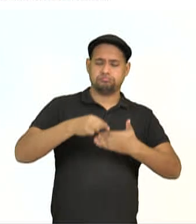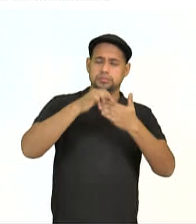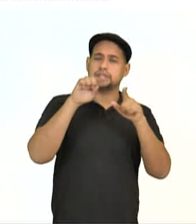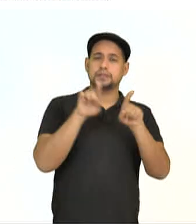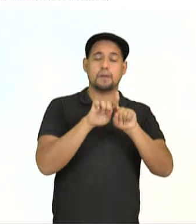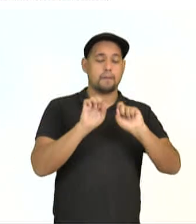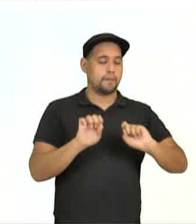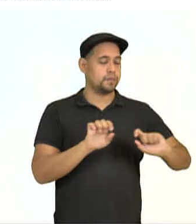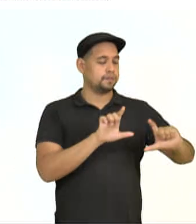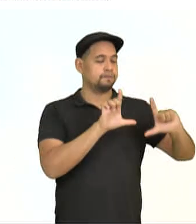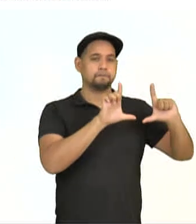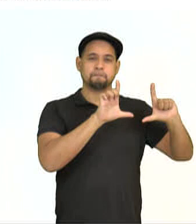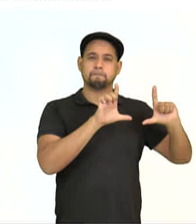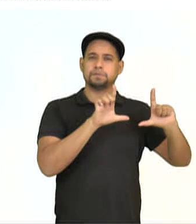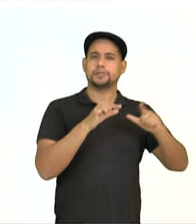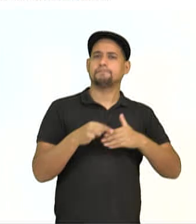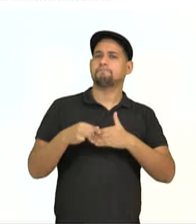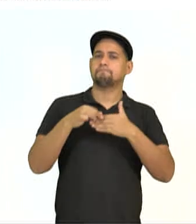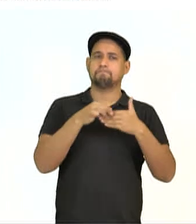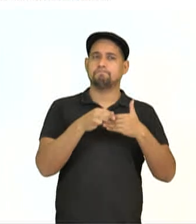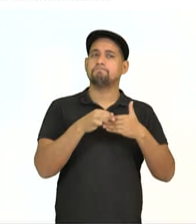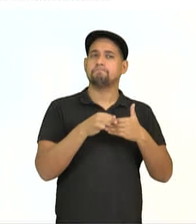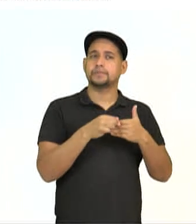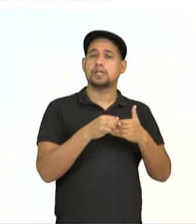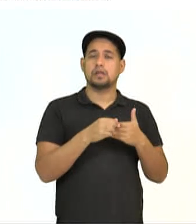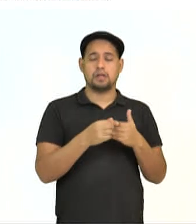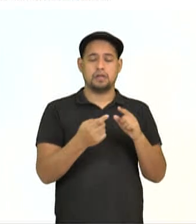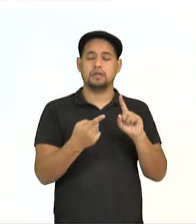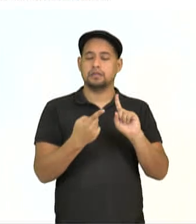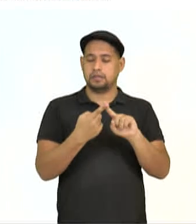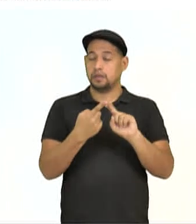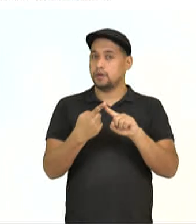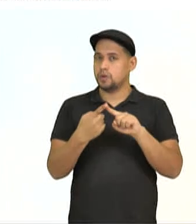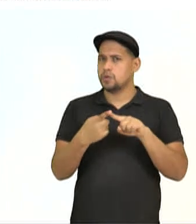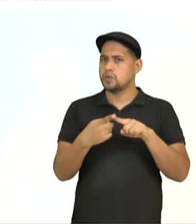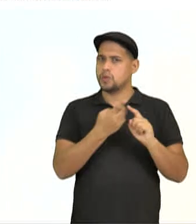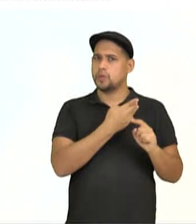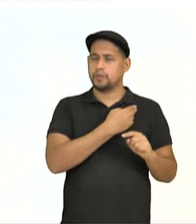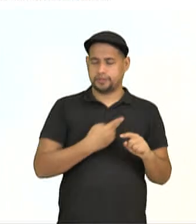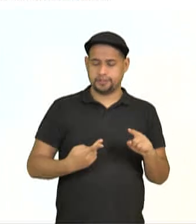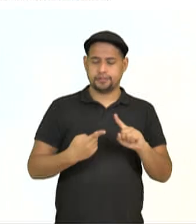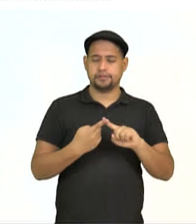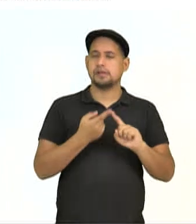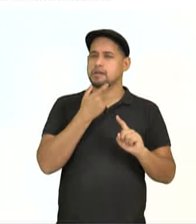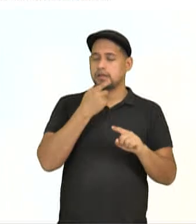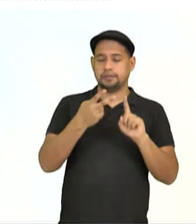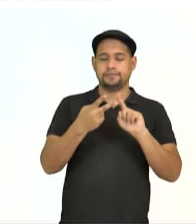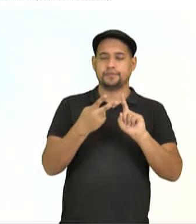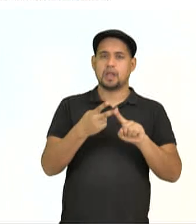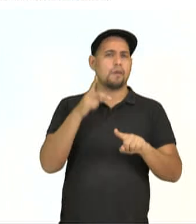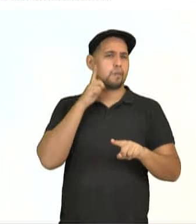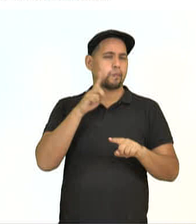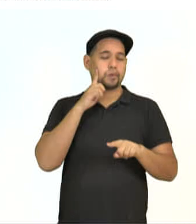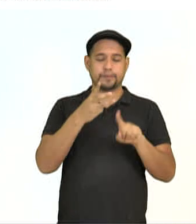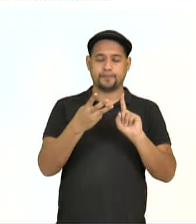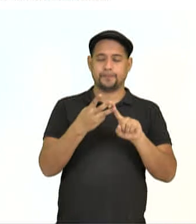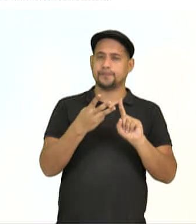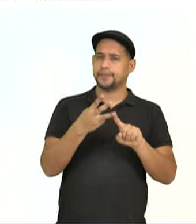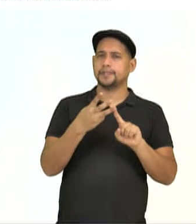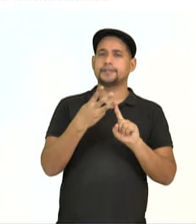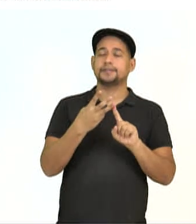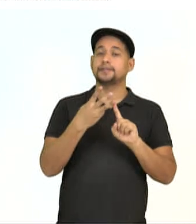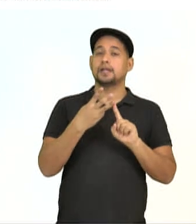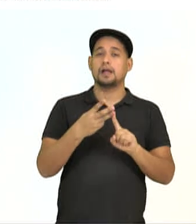está na sua imagem, inclusive, os líderes, Winston Churchill, da Inglaterra, o Franklin Roosevelt, dos Estados Unidos, e o Joseph